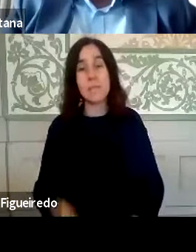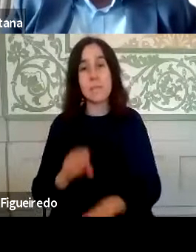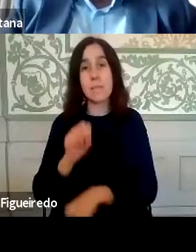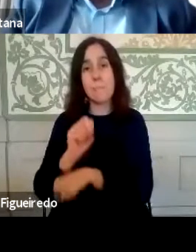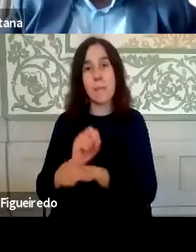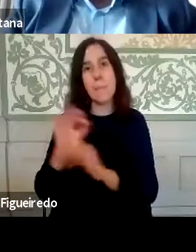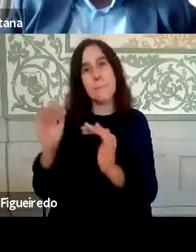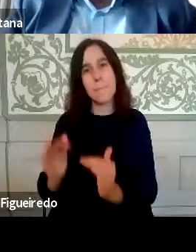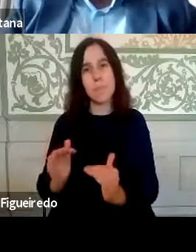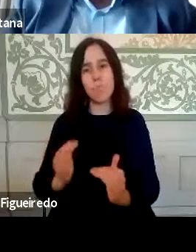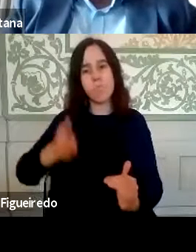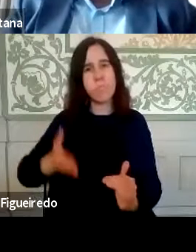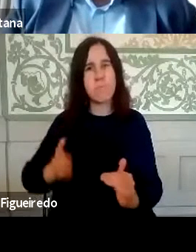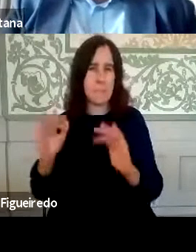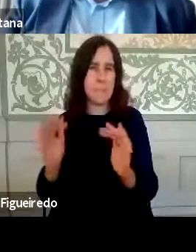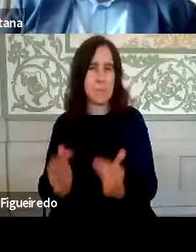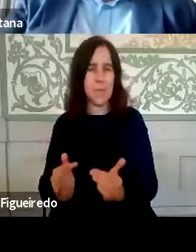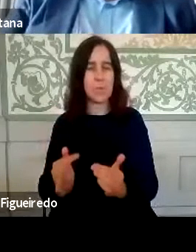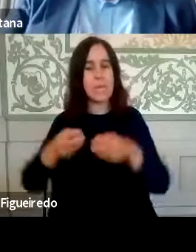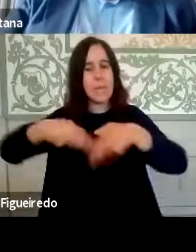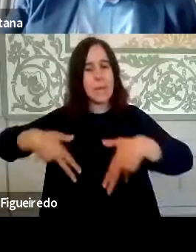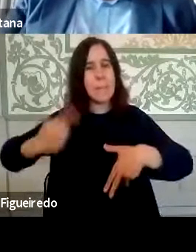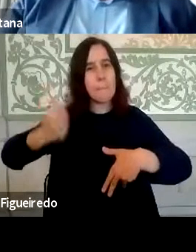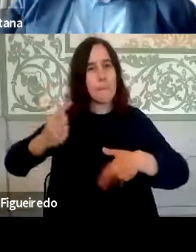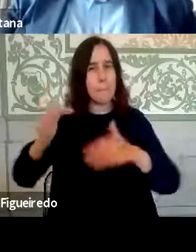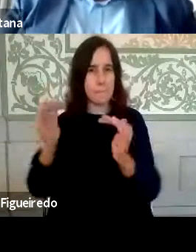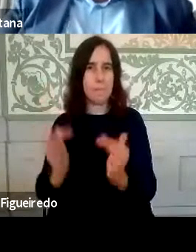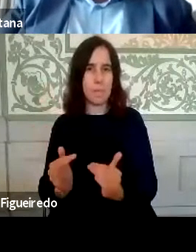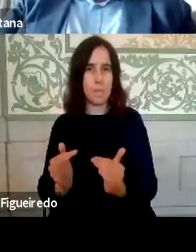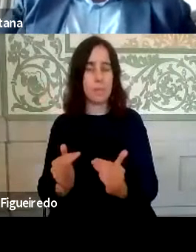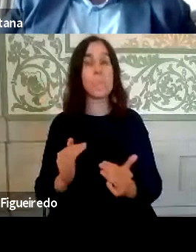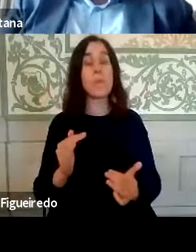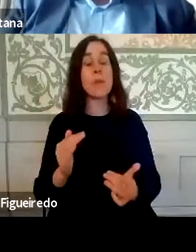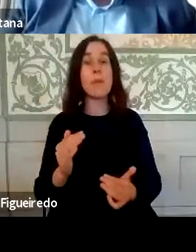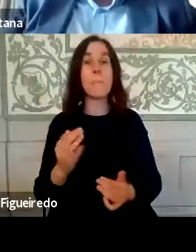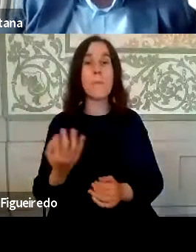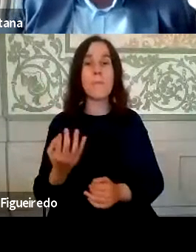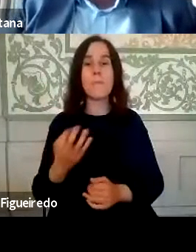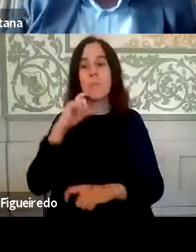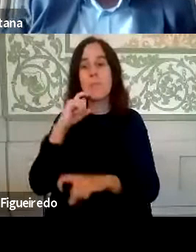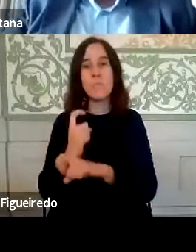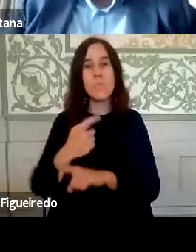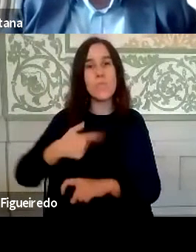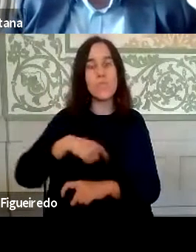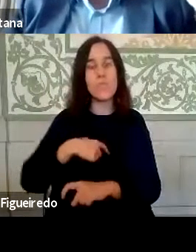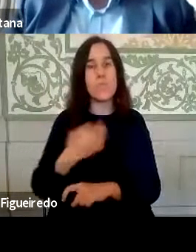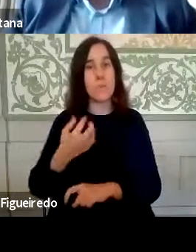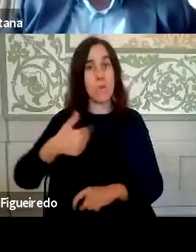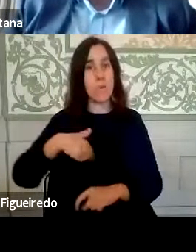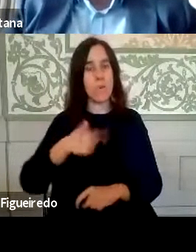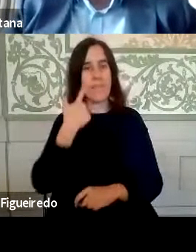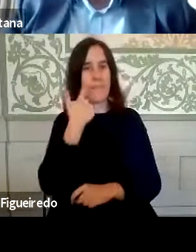uma menos rigidez, com uma menos hierarquia. O que é que nos tem exigido? E aquilo que nós temos notado